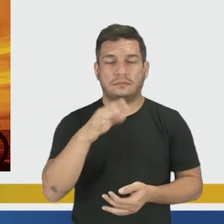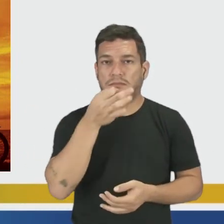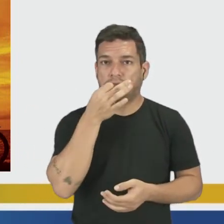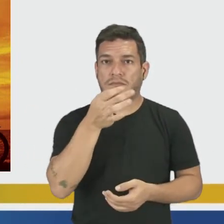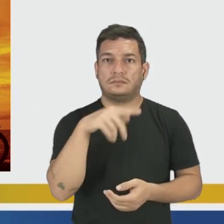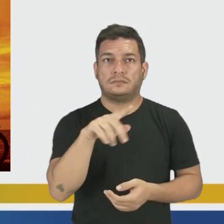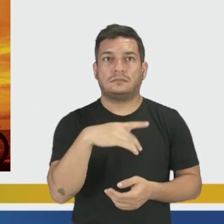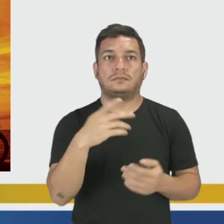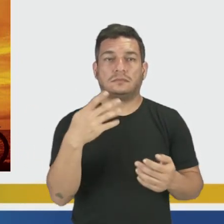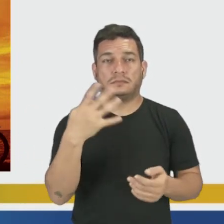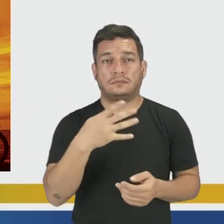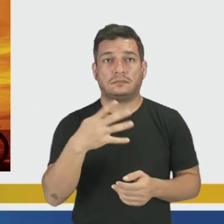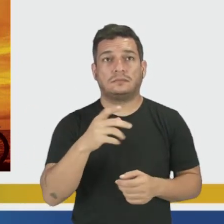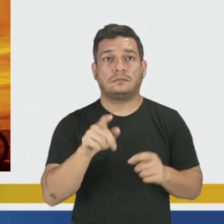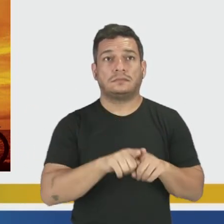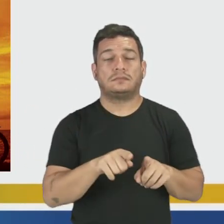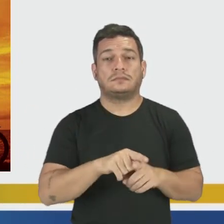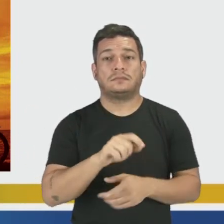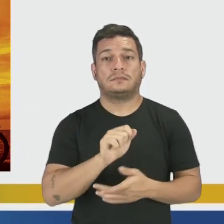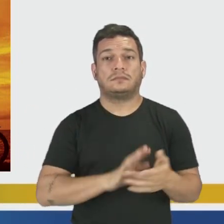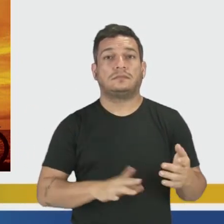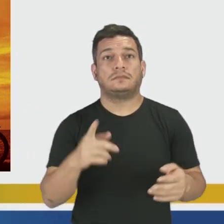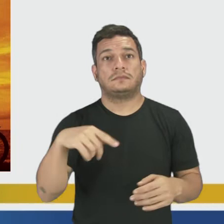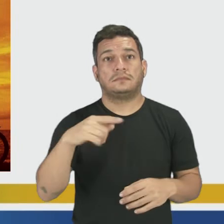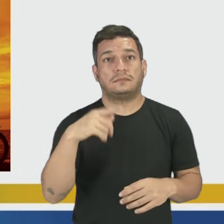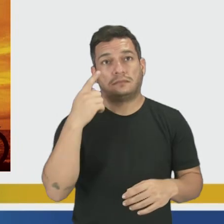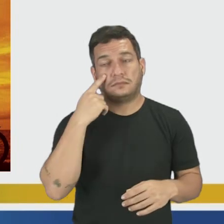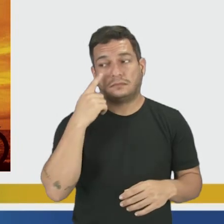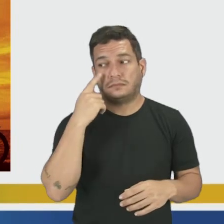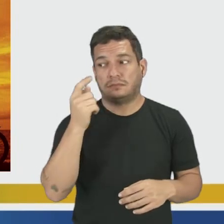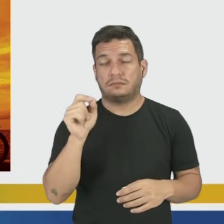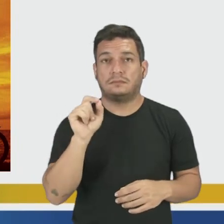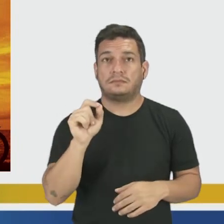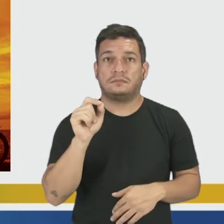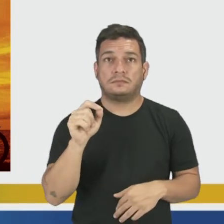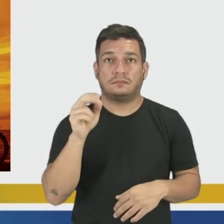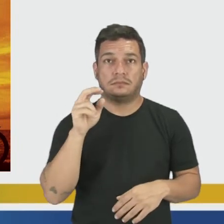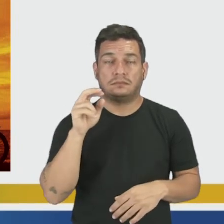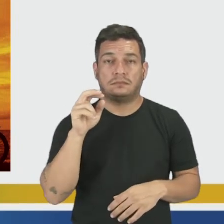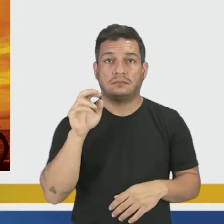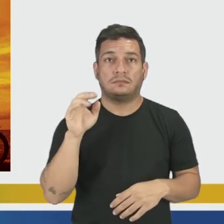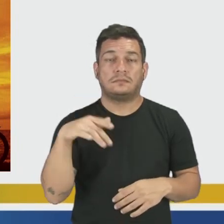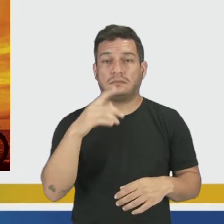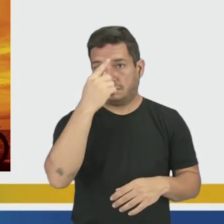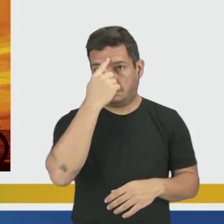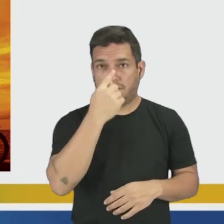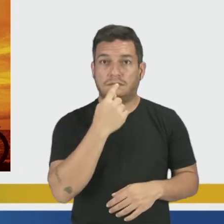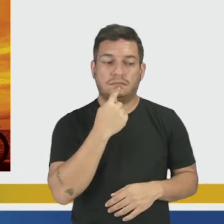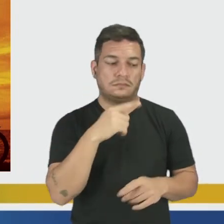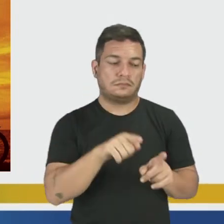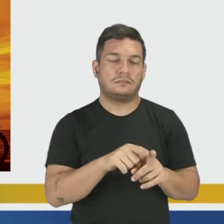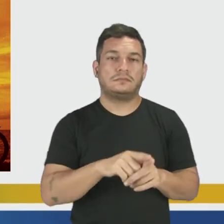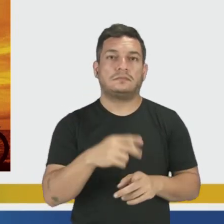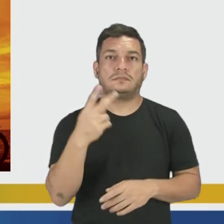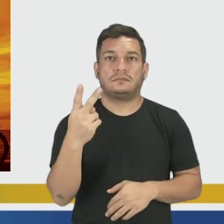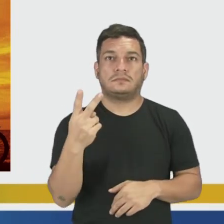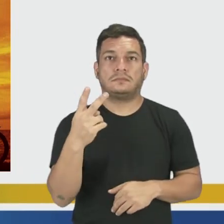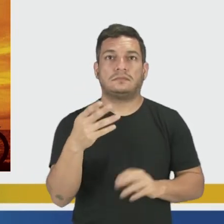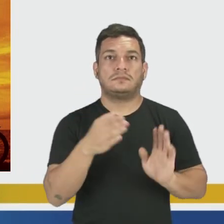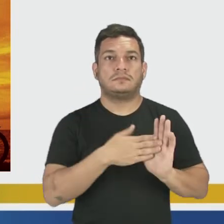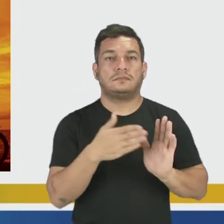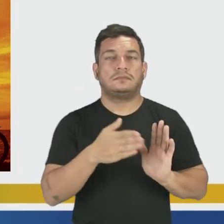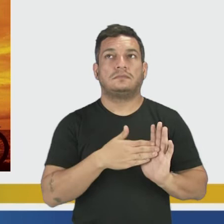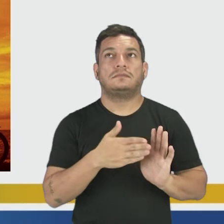opinião. E na quarta atividade, vocês vão visualizar essas imagens, né? Duas imagens que estão